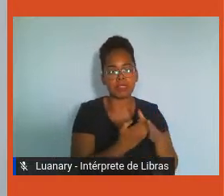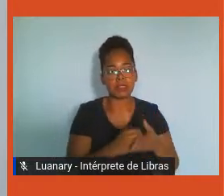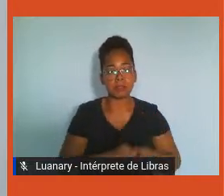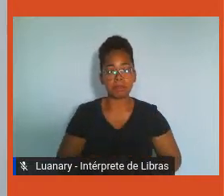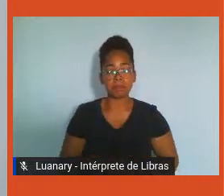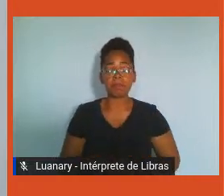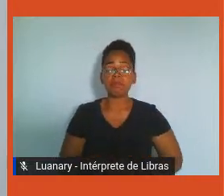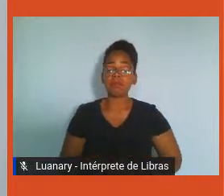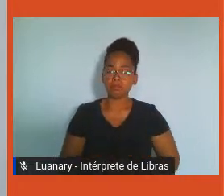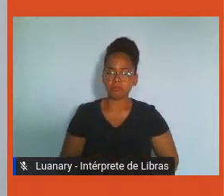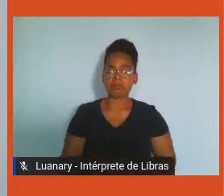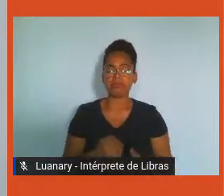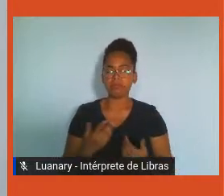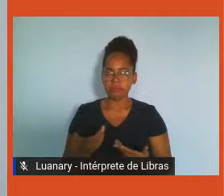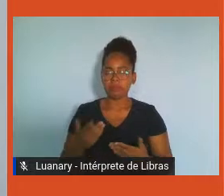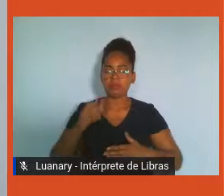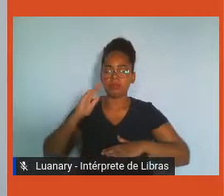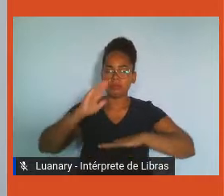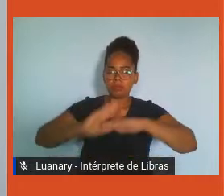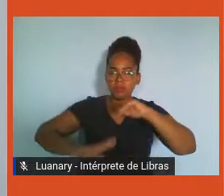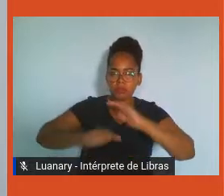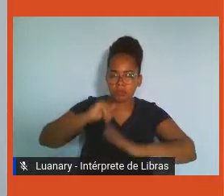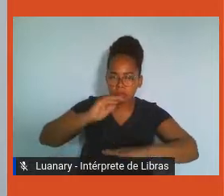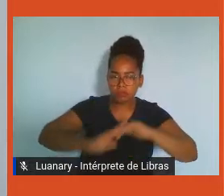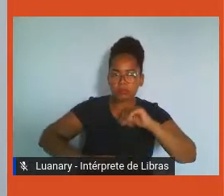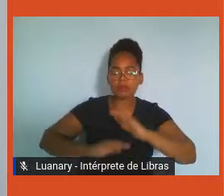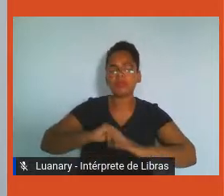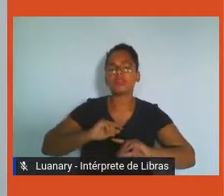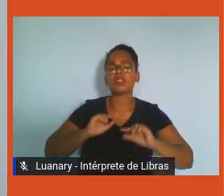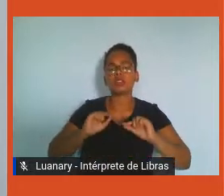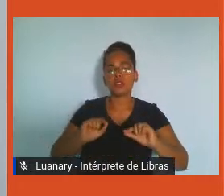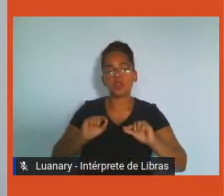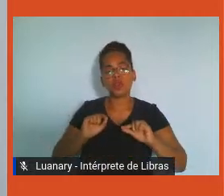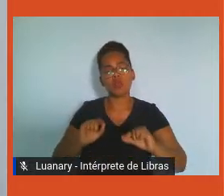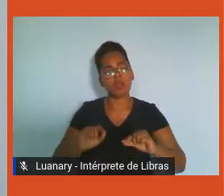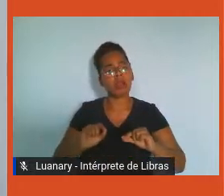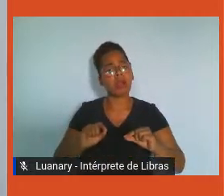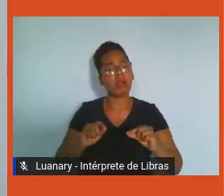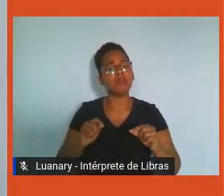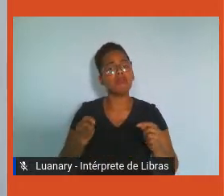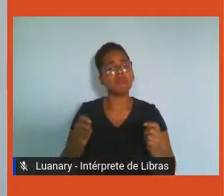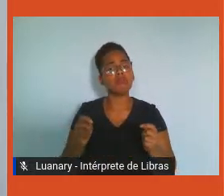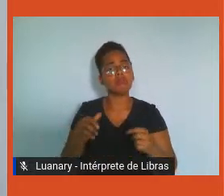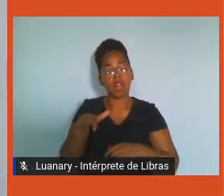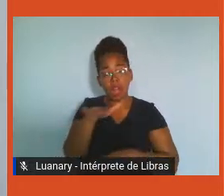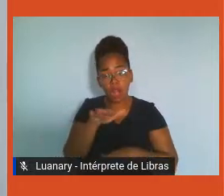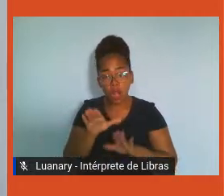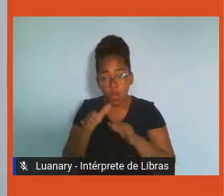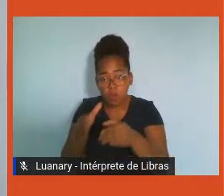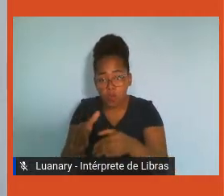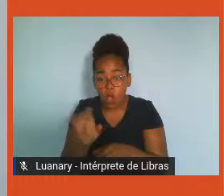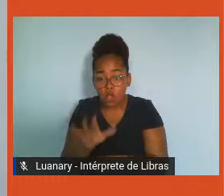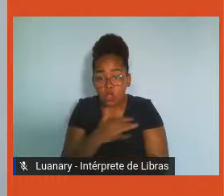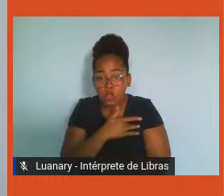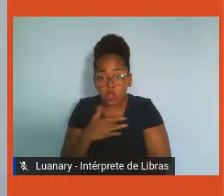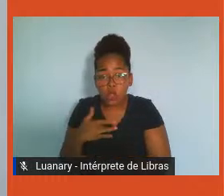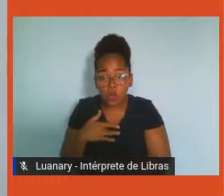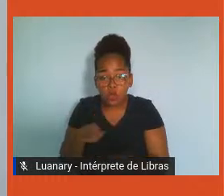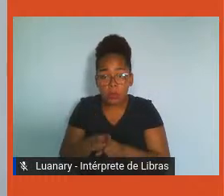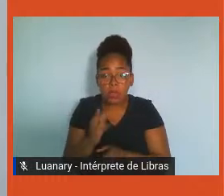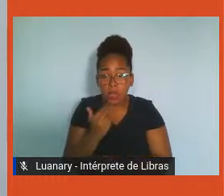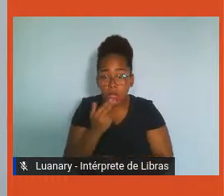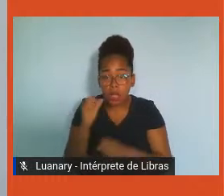percebendo que essas ações, elas devem ir além dos planos de saúde, dos cuidados com alimentação e